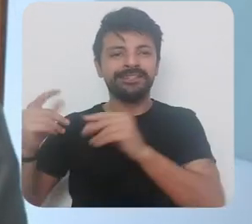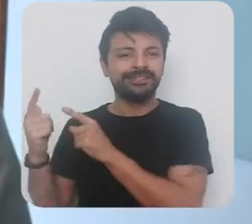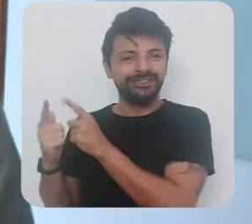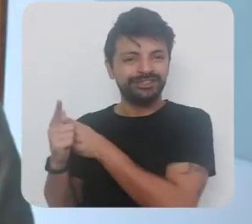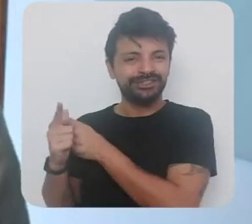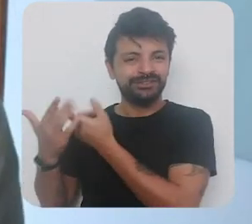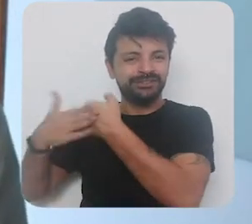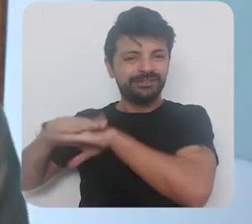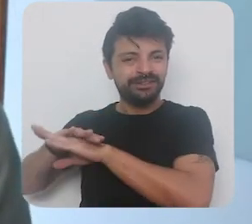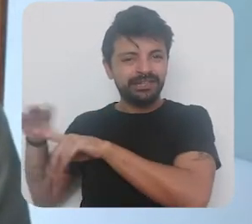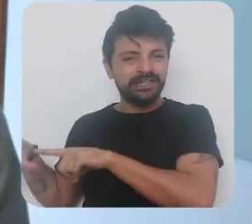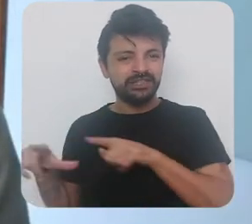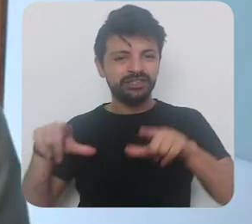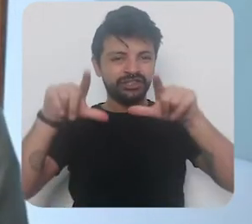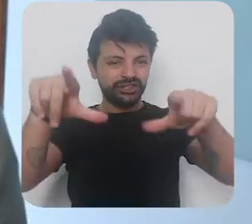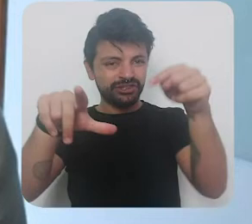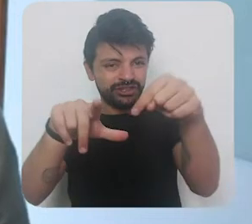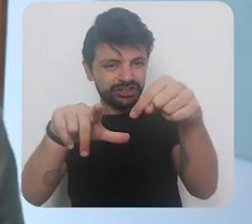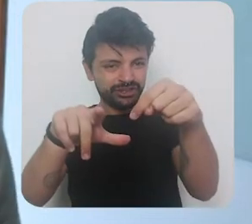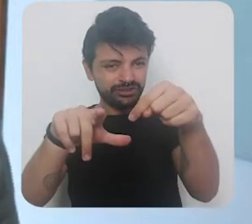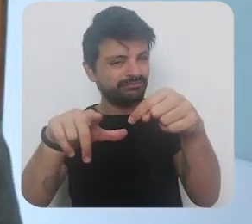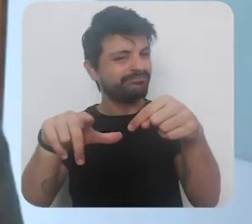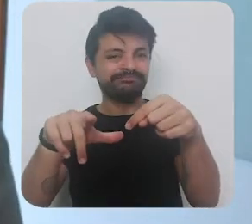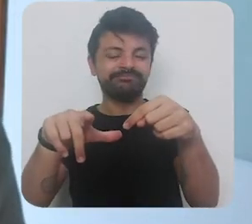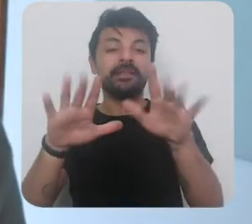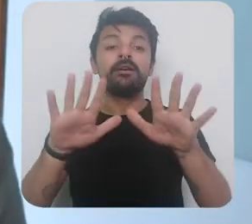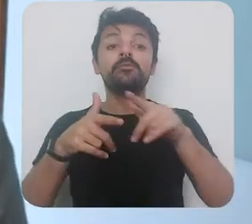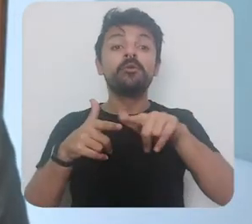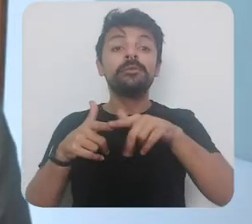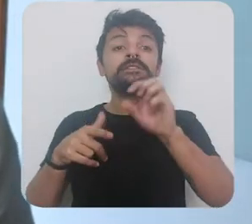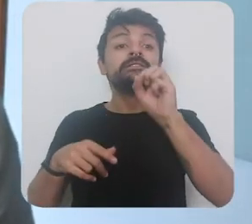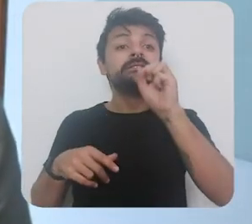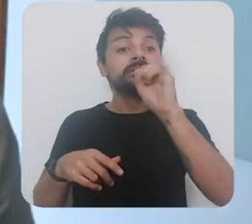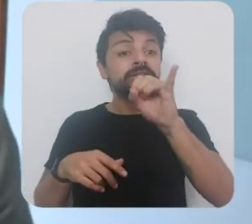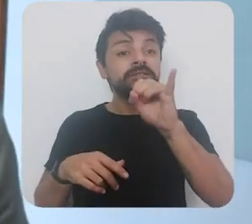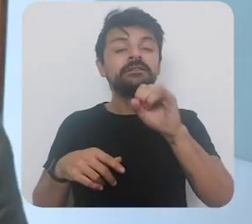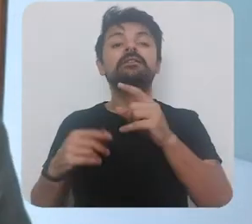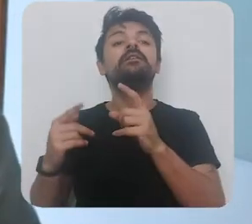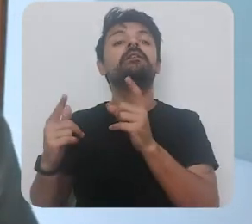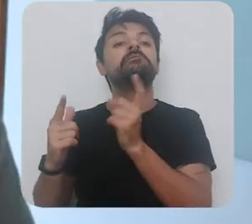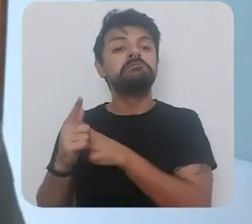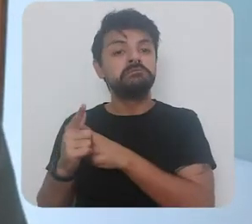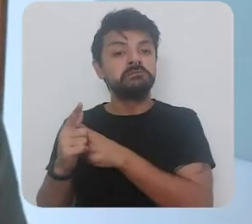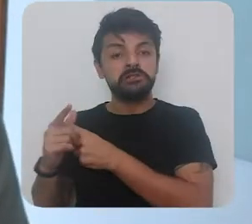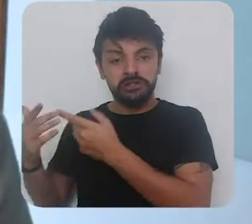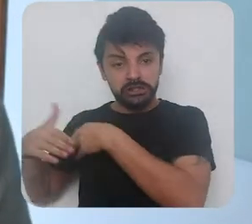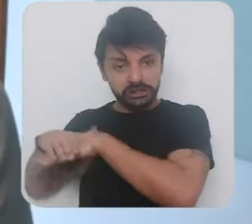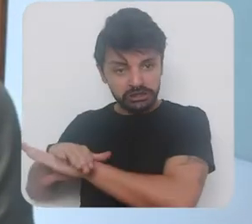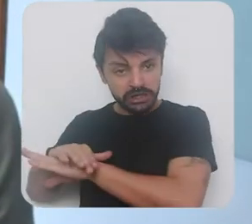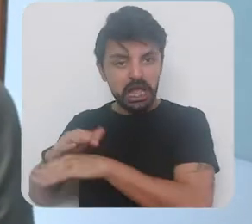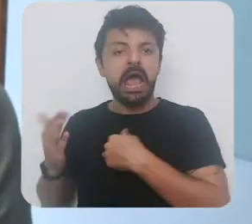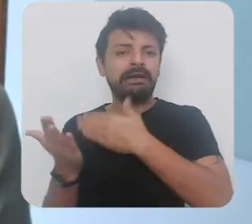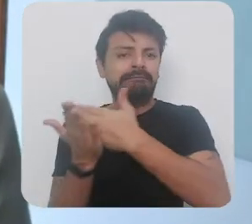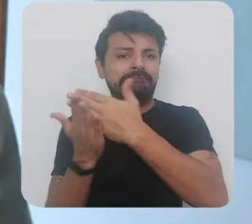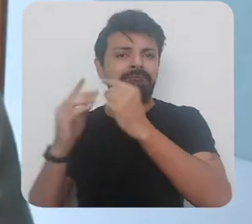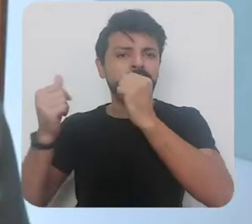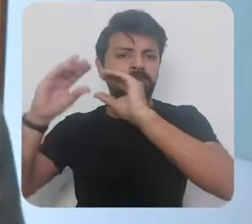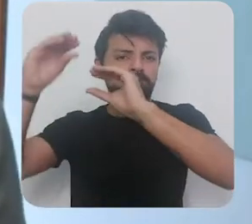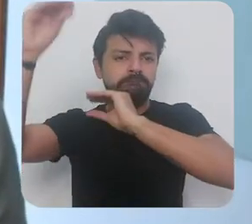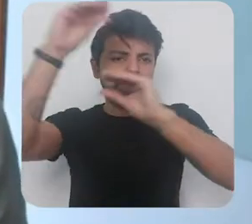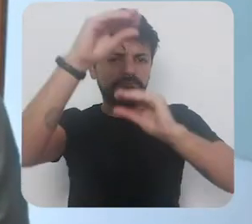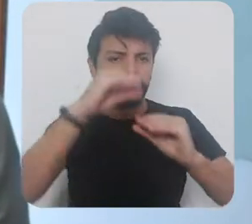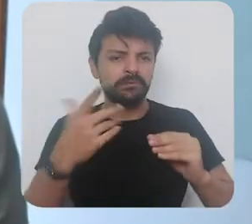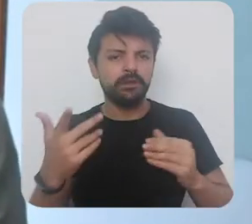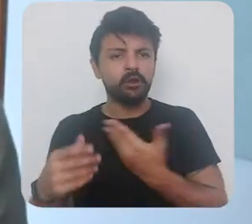financiar esses gastos com dívida com emissão de títulos da dívida o problema é ao fazer financiar os gastos com